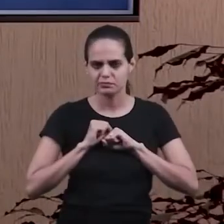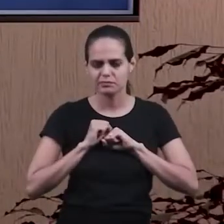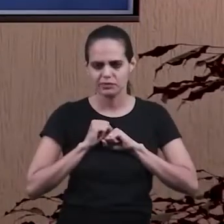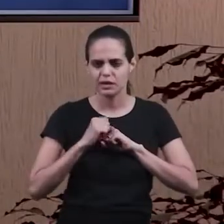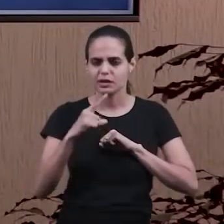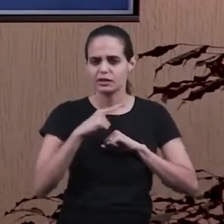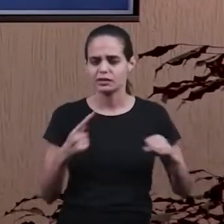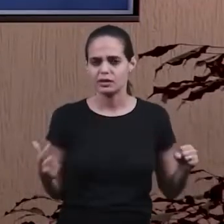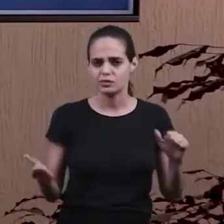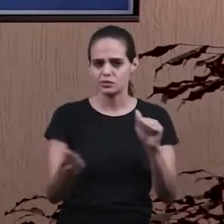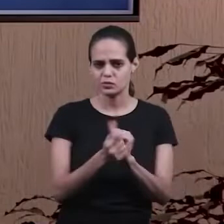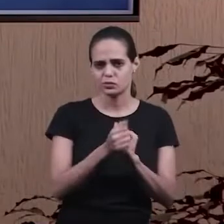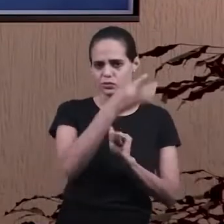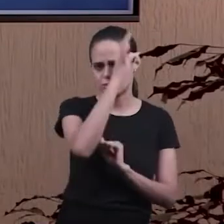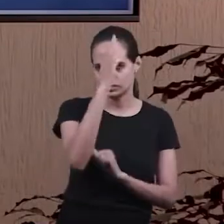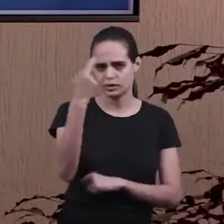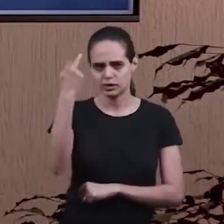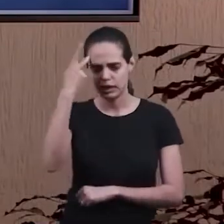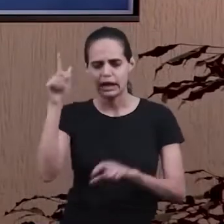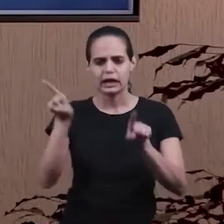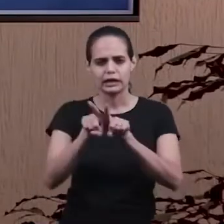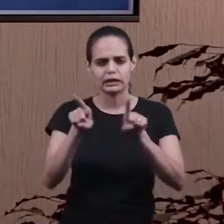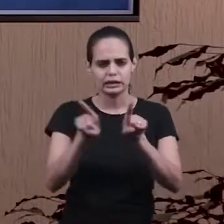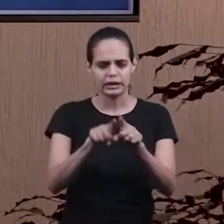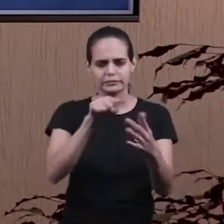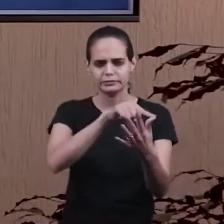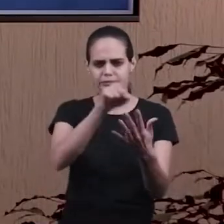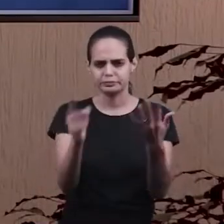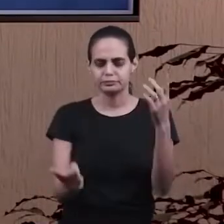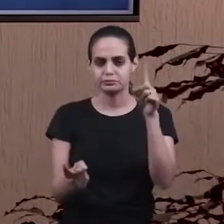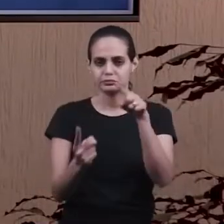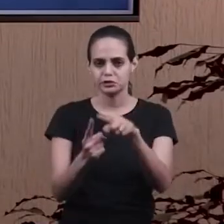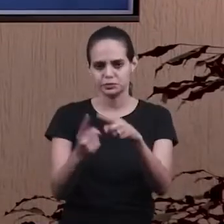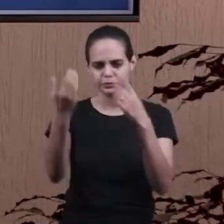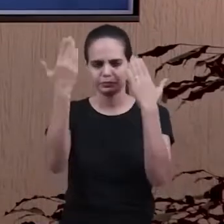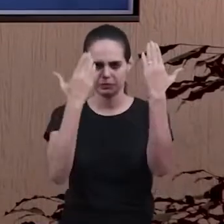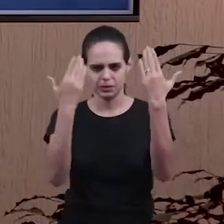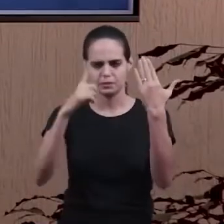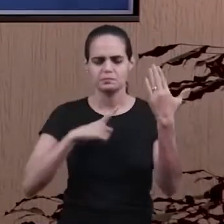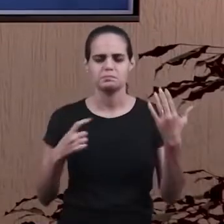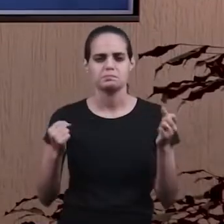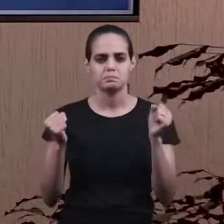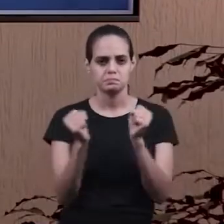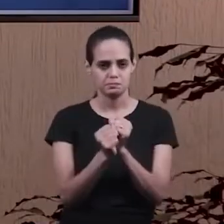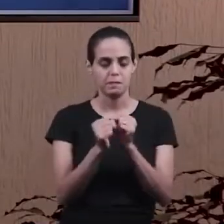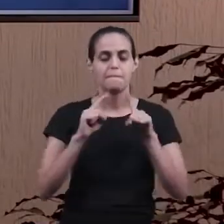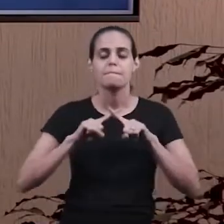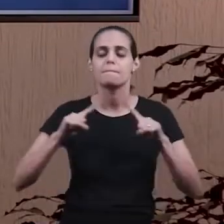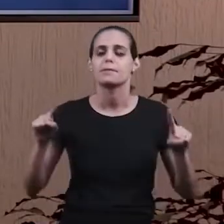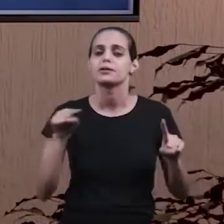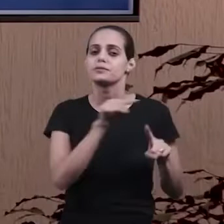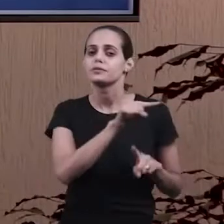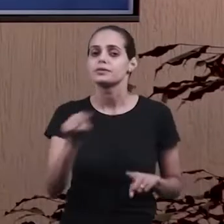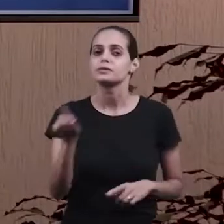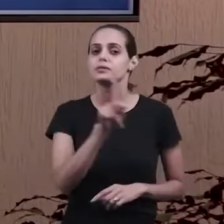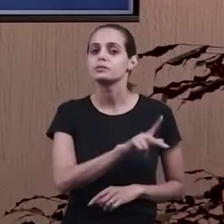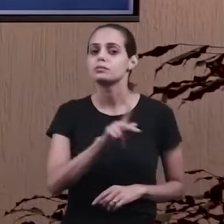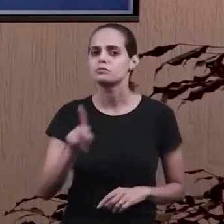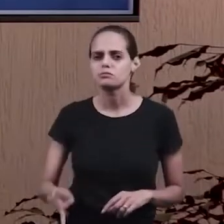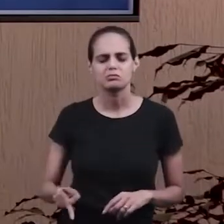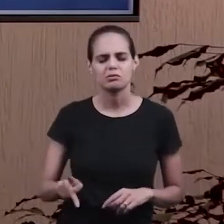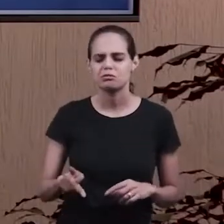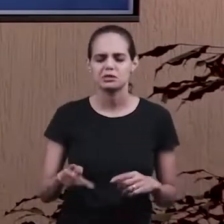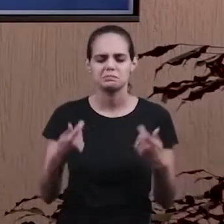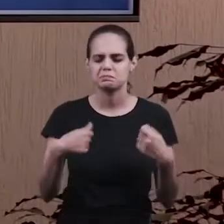junto com o TDAH. Então tem outros quadros psiquiátricos que podem acompanhar o TDAH. Mas vocês como professoras não